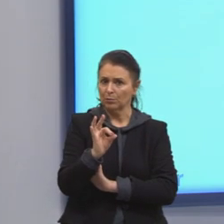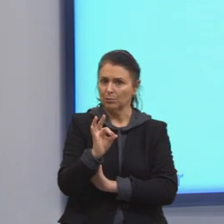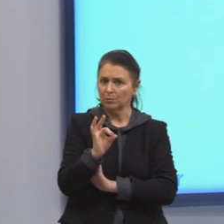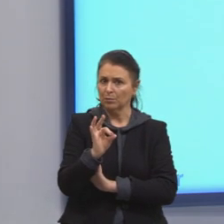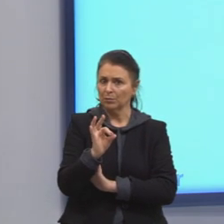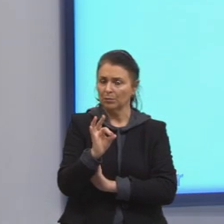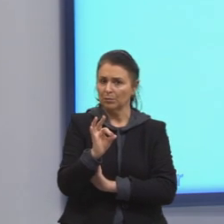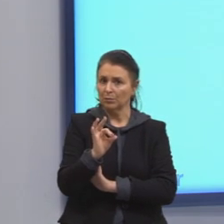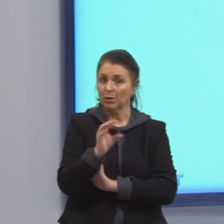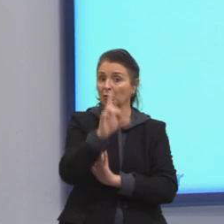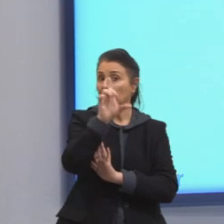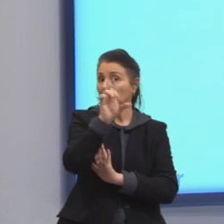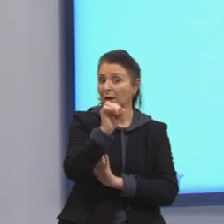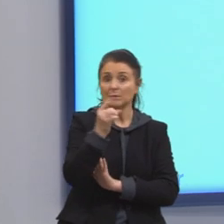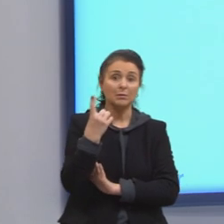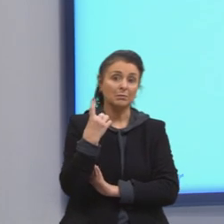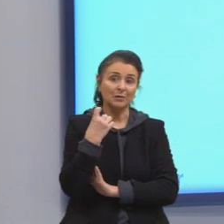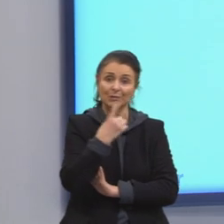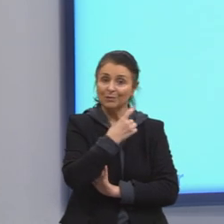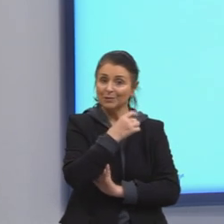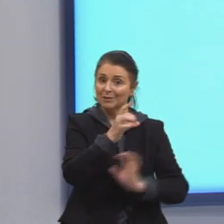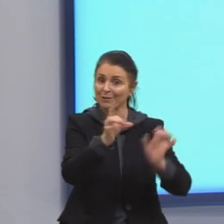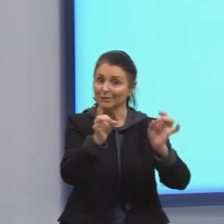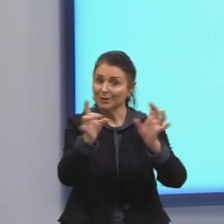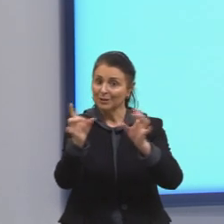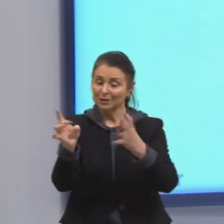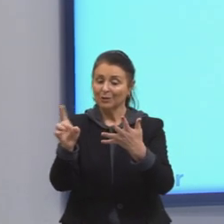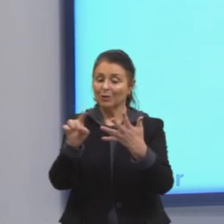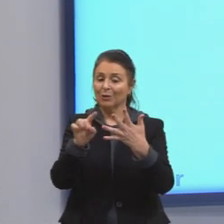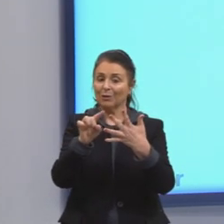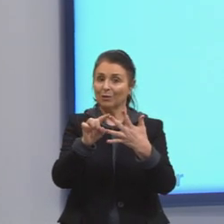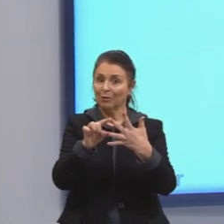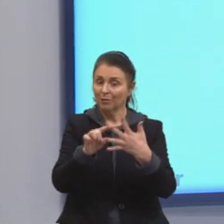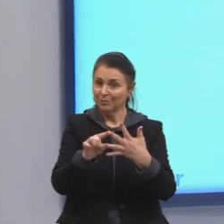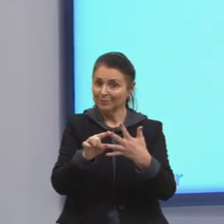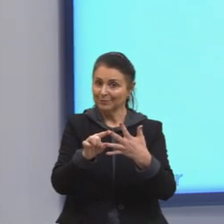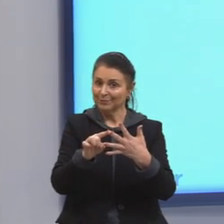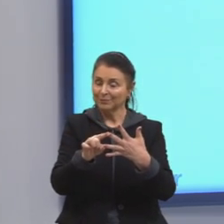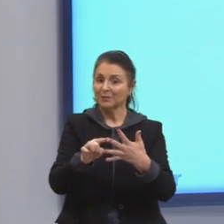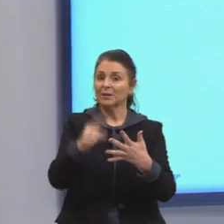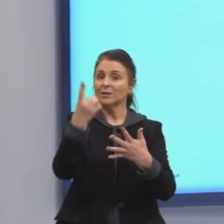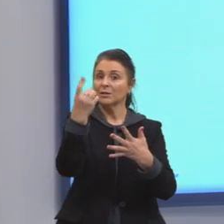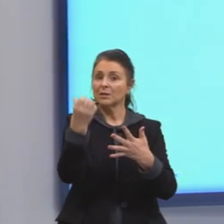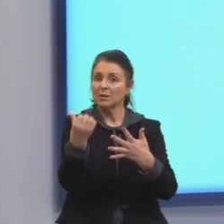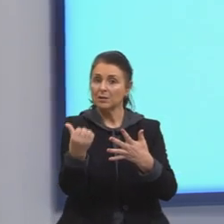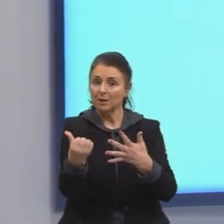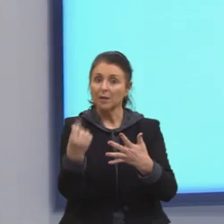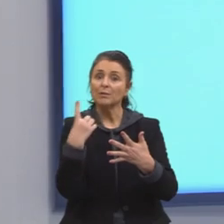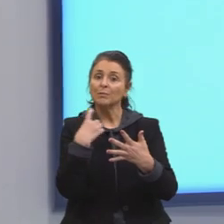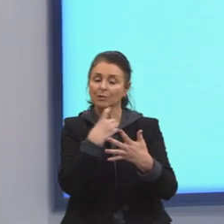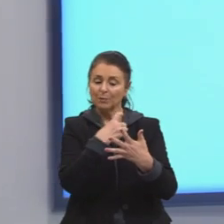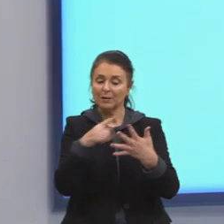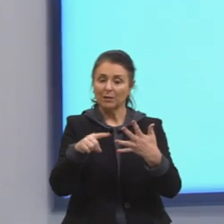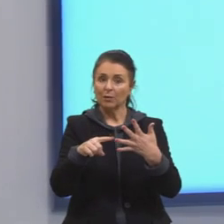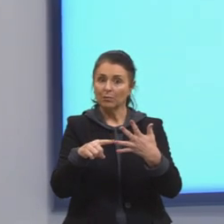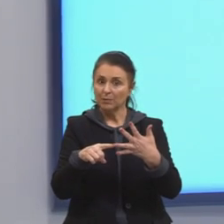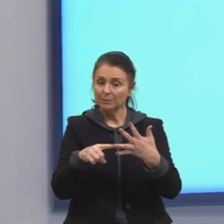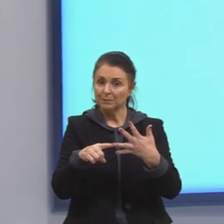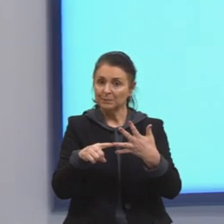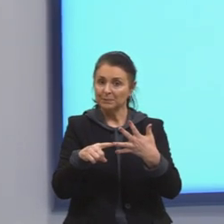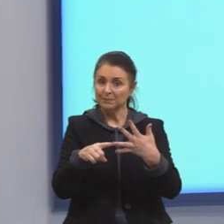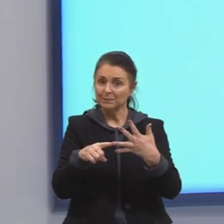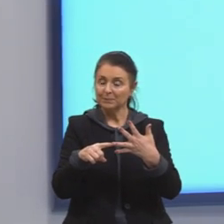foram 10 perfumes vendidos. Seguindo a lógica, perfume 3, 16 perfumes vendidos. Perfume